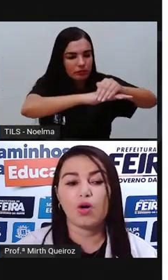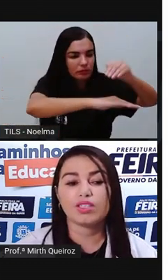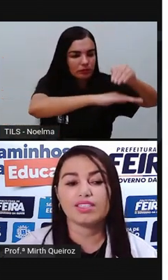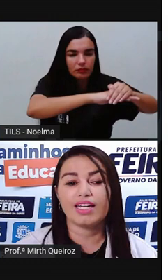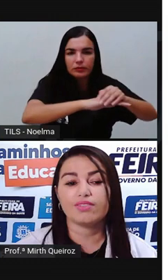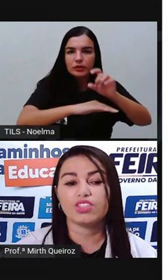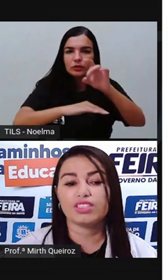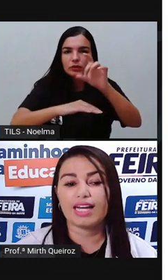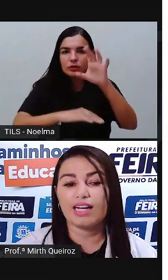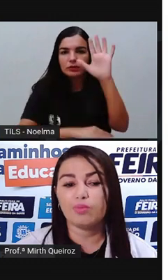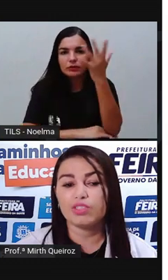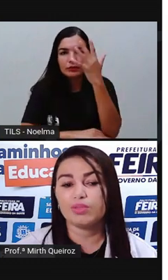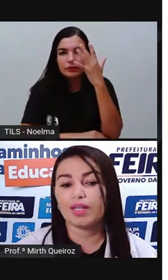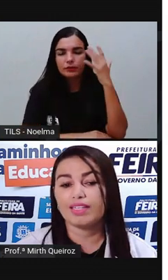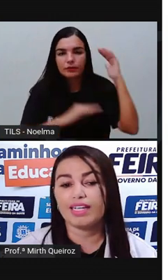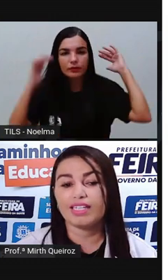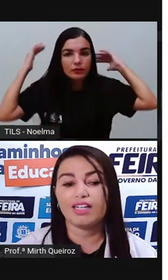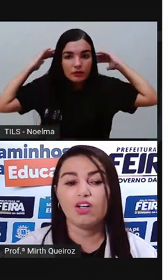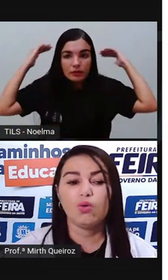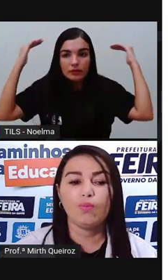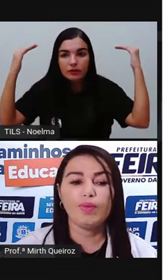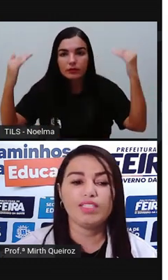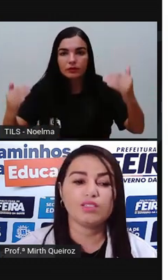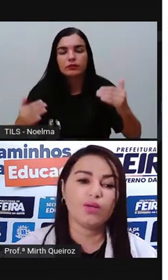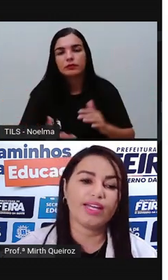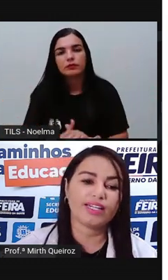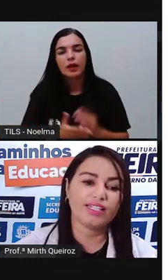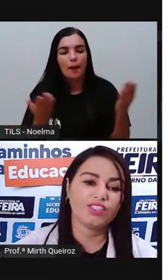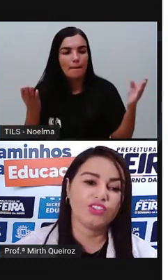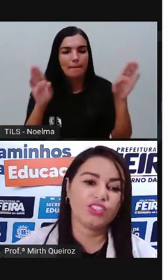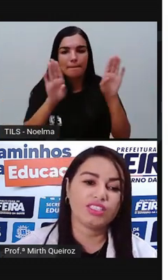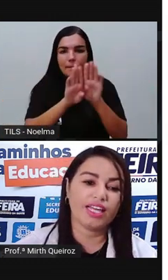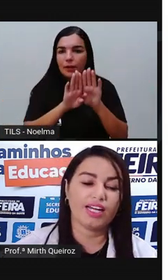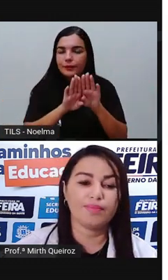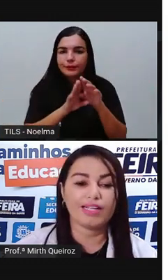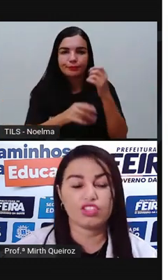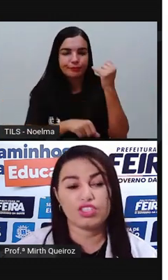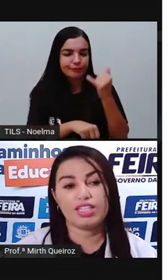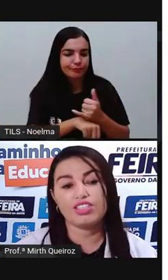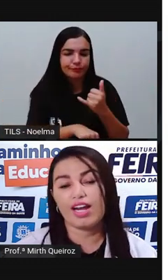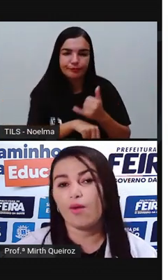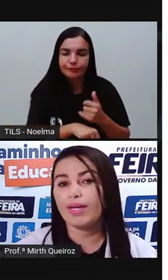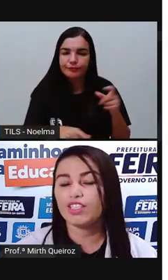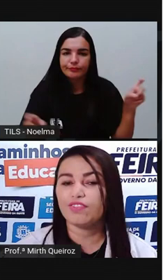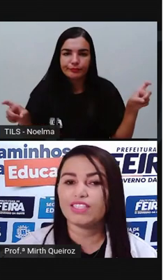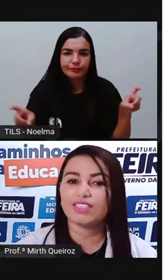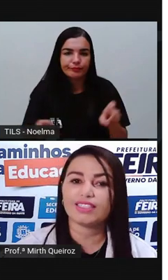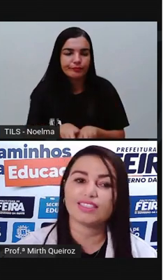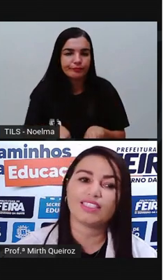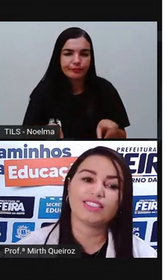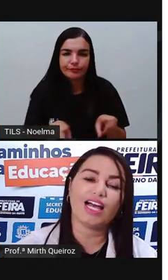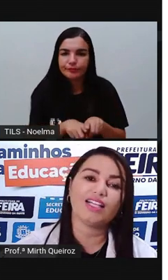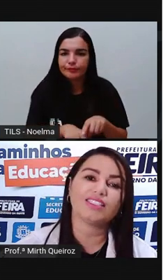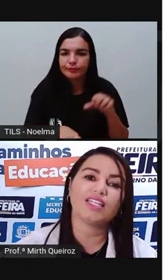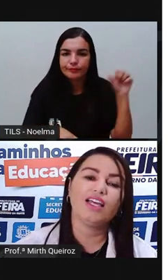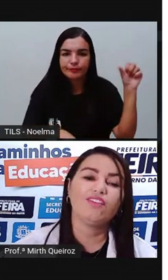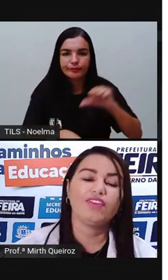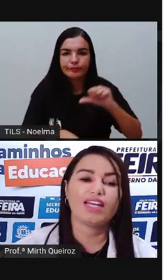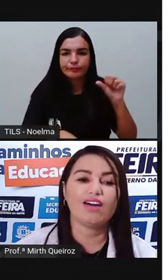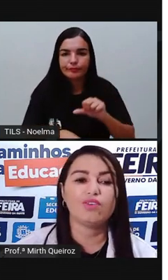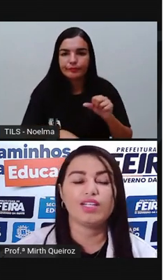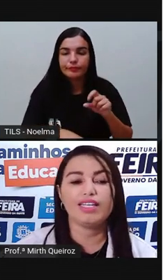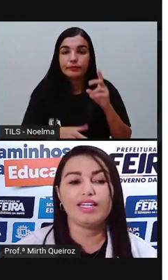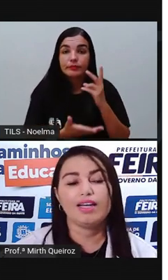As portas eram de tábuas de madeira, o piso era de terra batida. E geralmente, frente dessas senzalas,